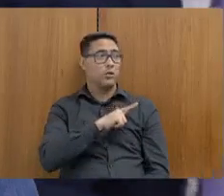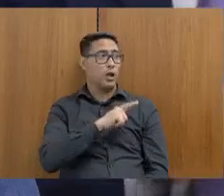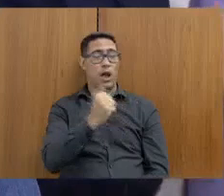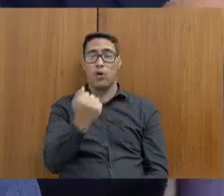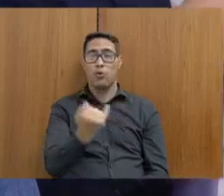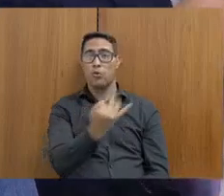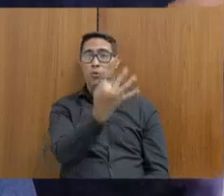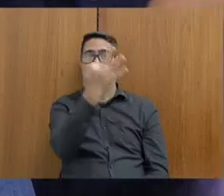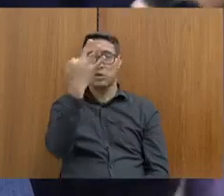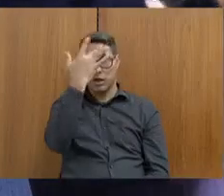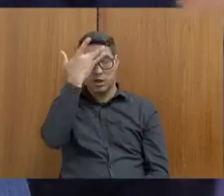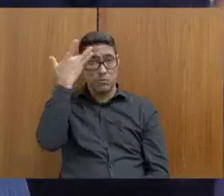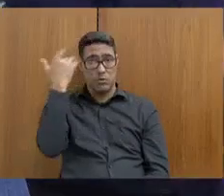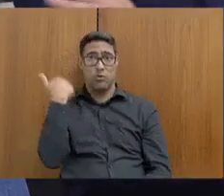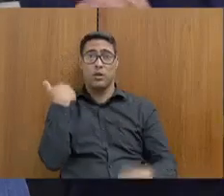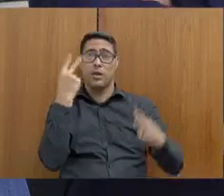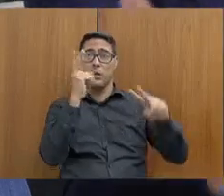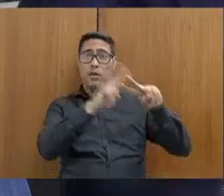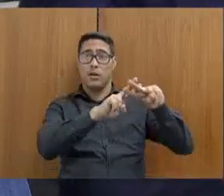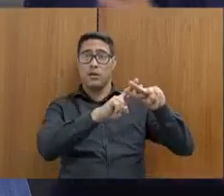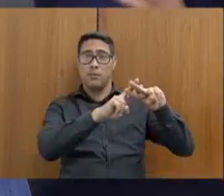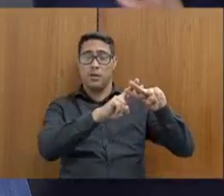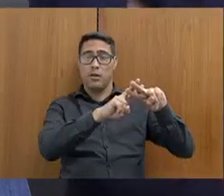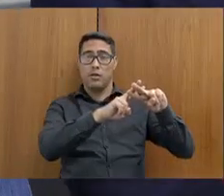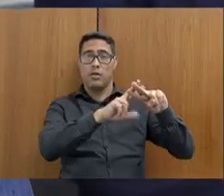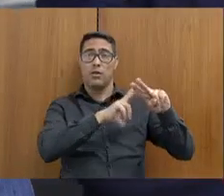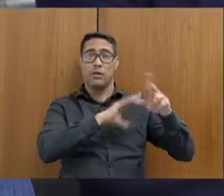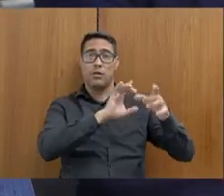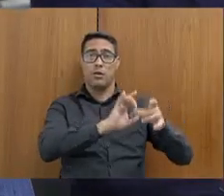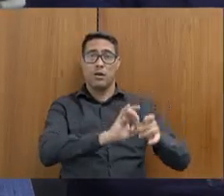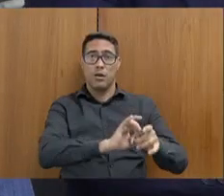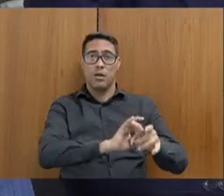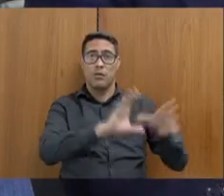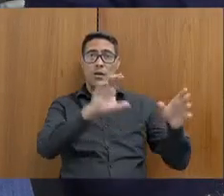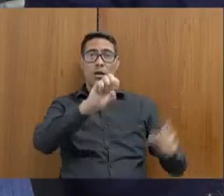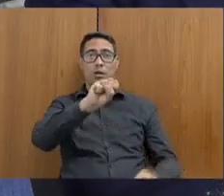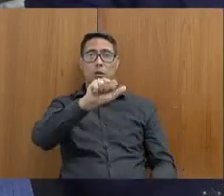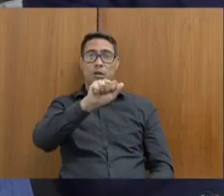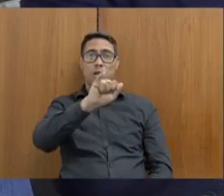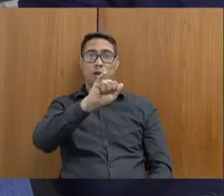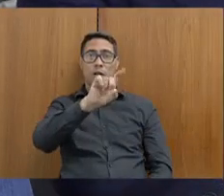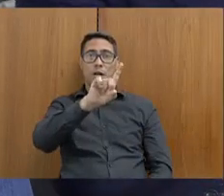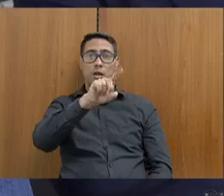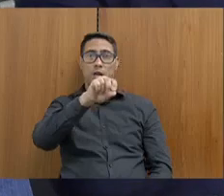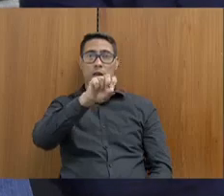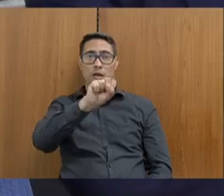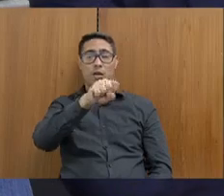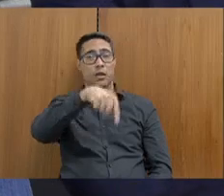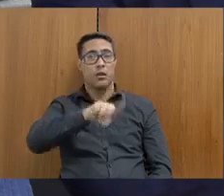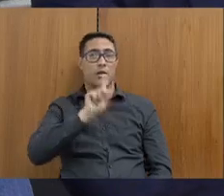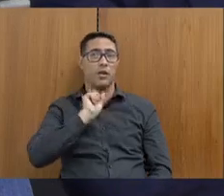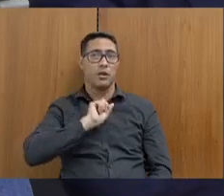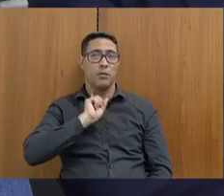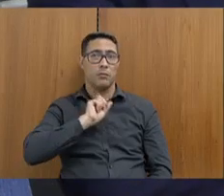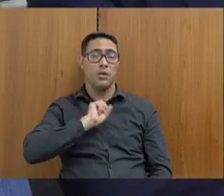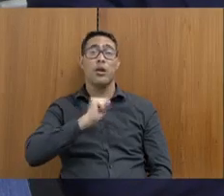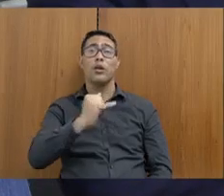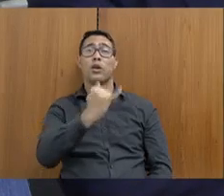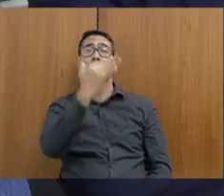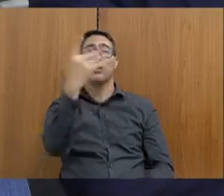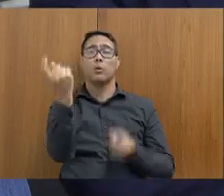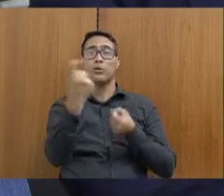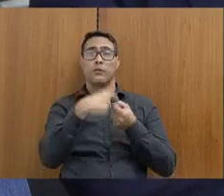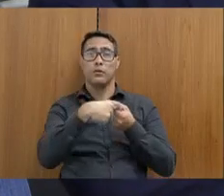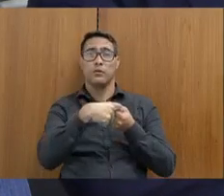presos, em média, são liberados nas saídinhas anuais aqui em Minas Gerais e quantos retornam?